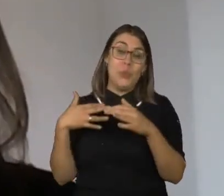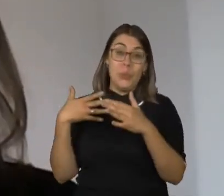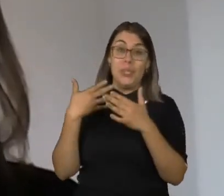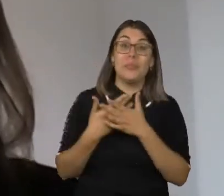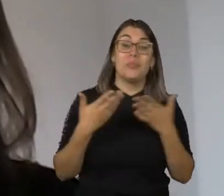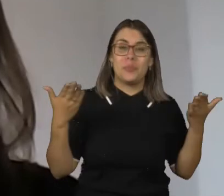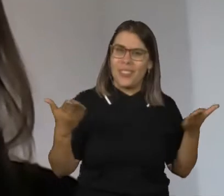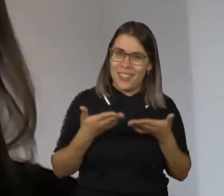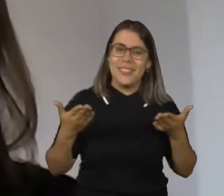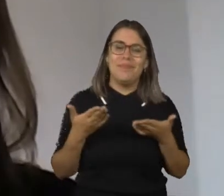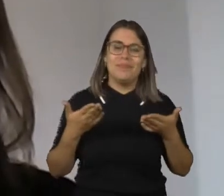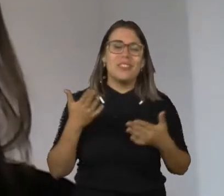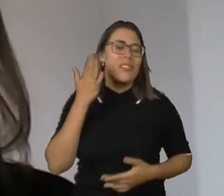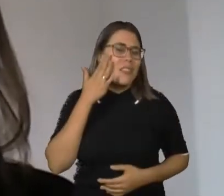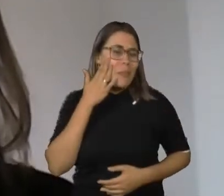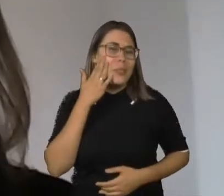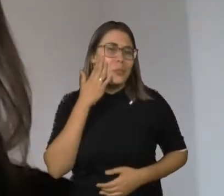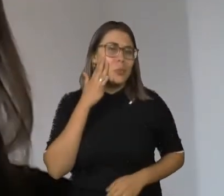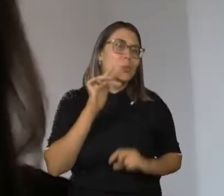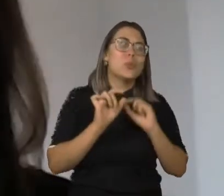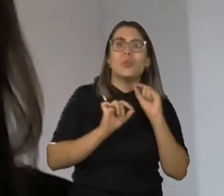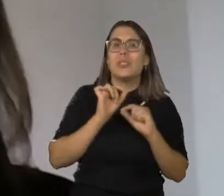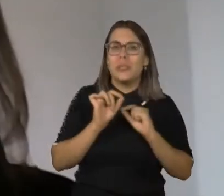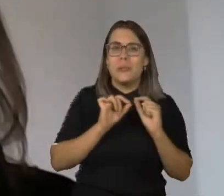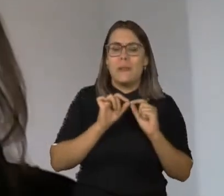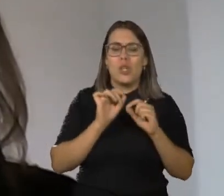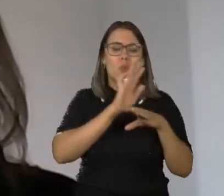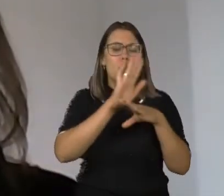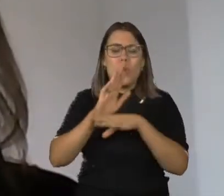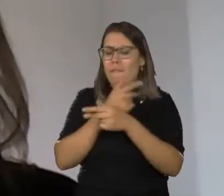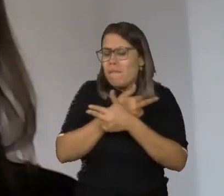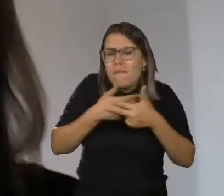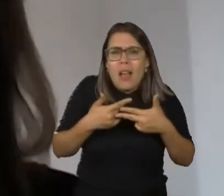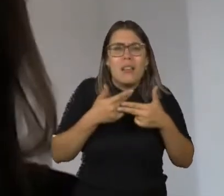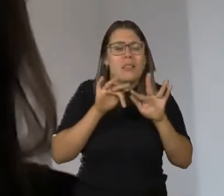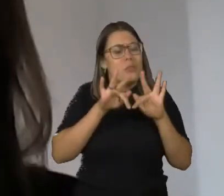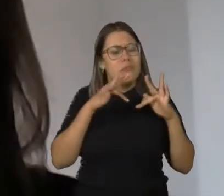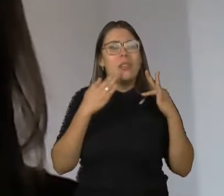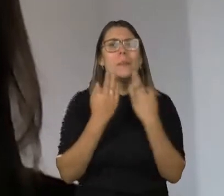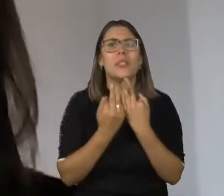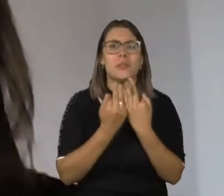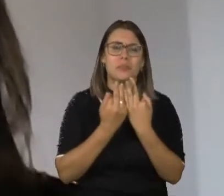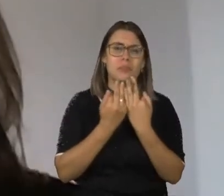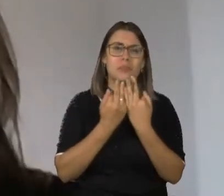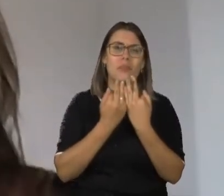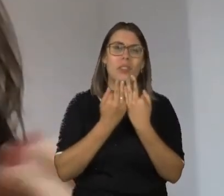obra, que nós sabemos já auxiliou muitas famílias e muitas pessoas com a síndrome de Down.